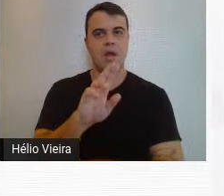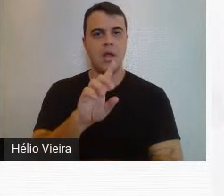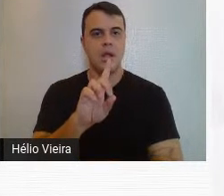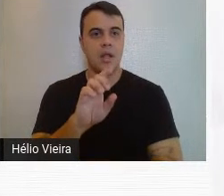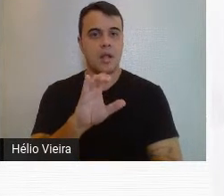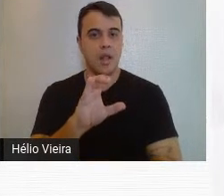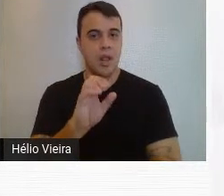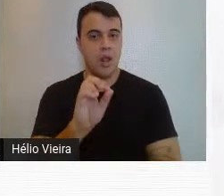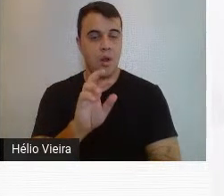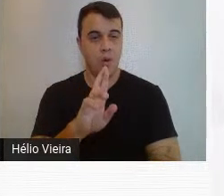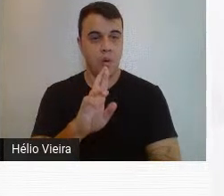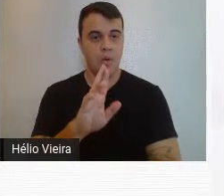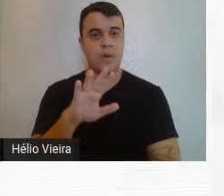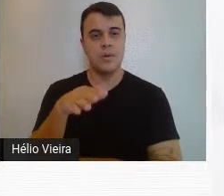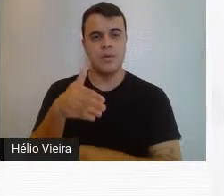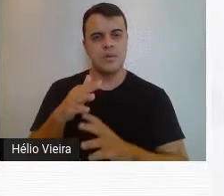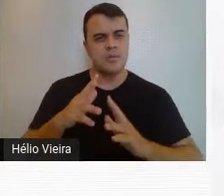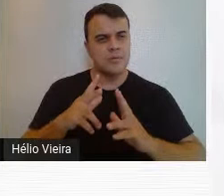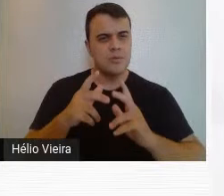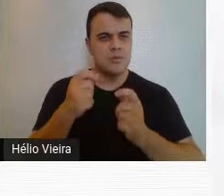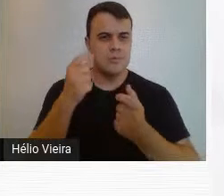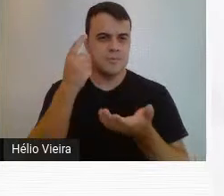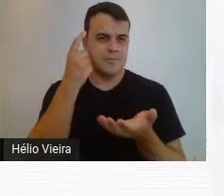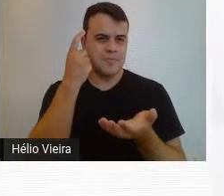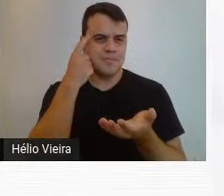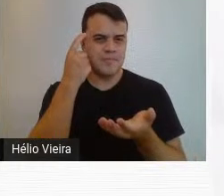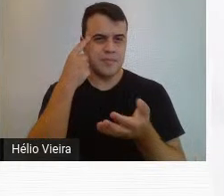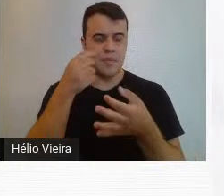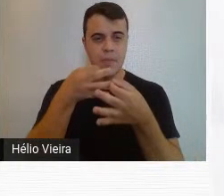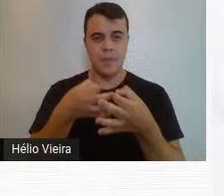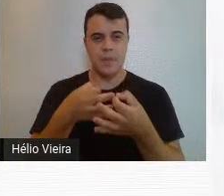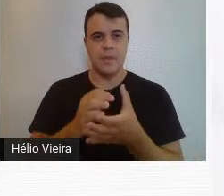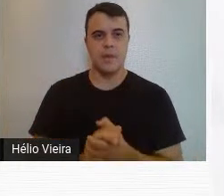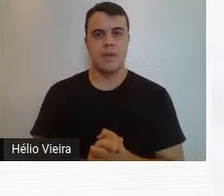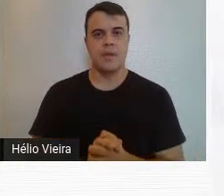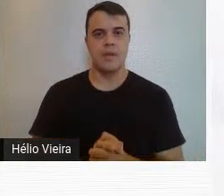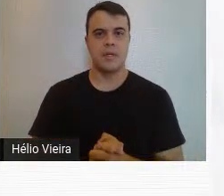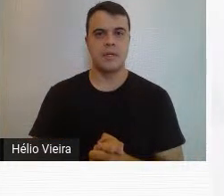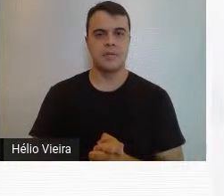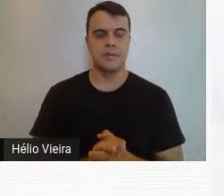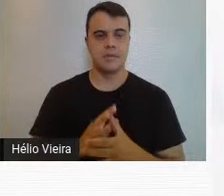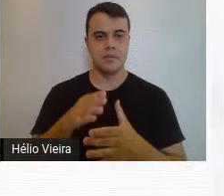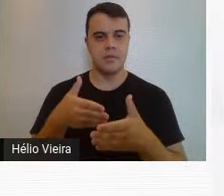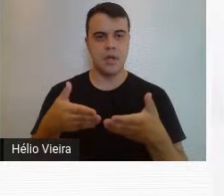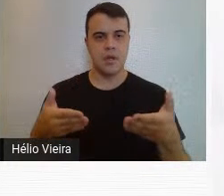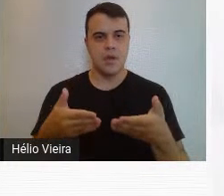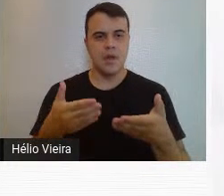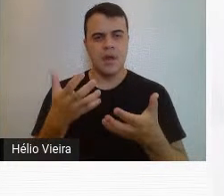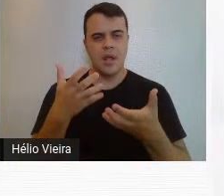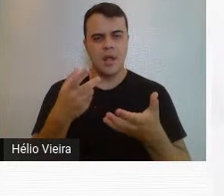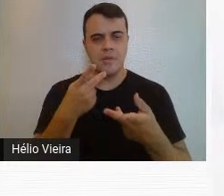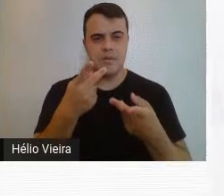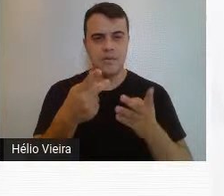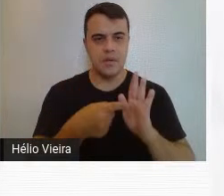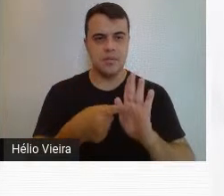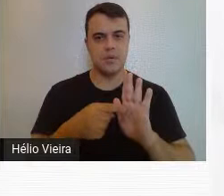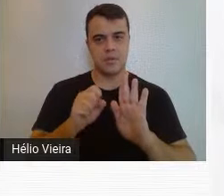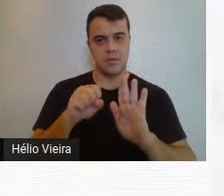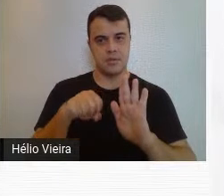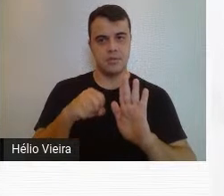então, tudo foi muito pensado, muito bem pensado, já querendo trazer um pouco, sim,